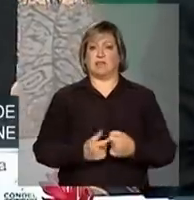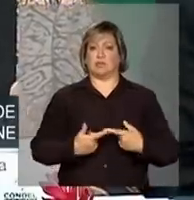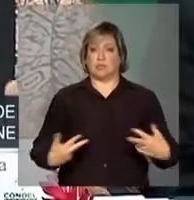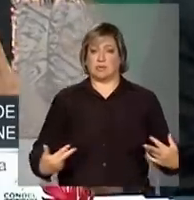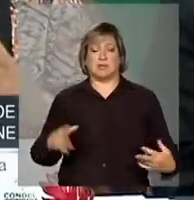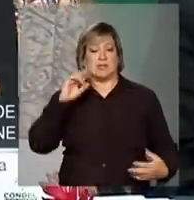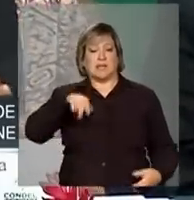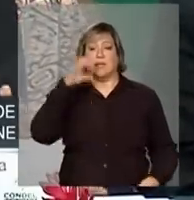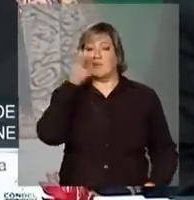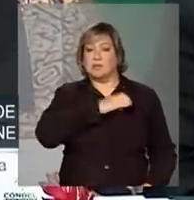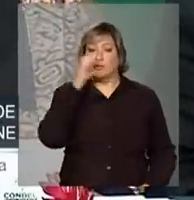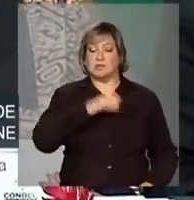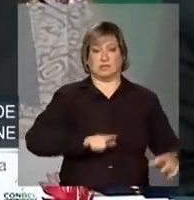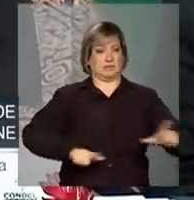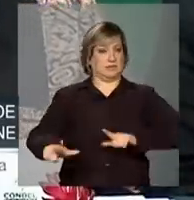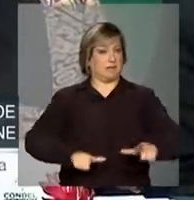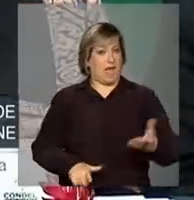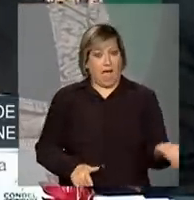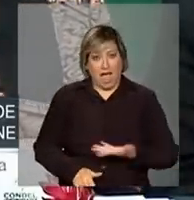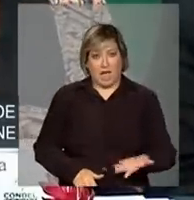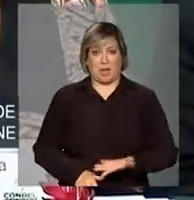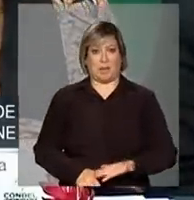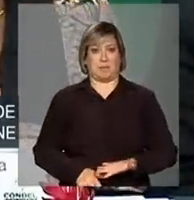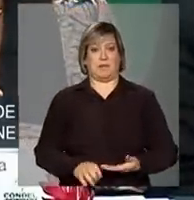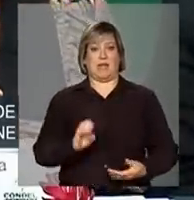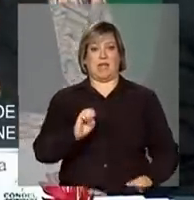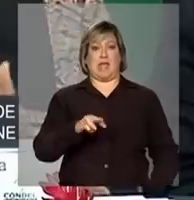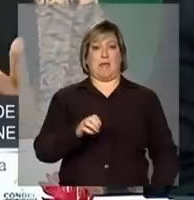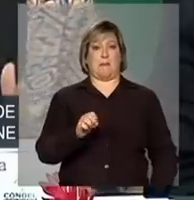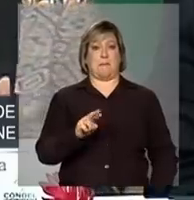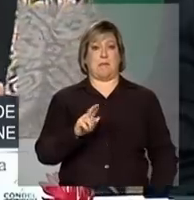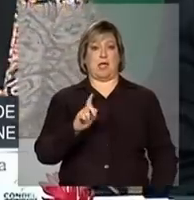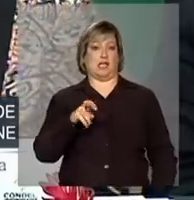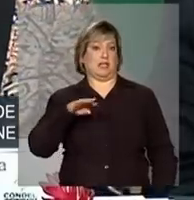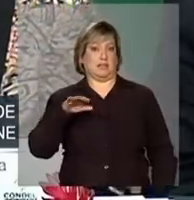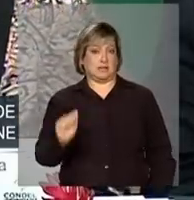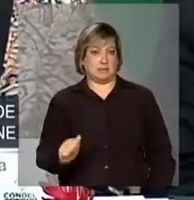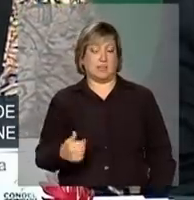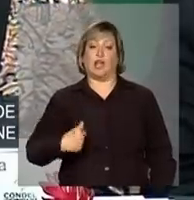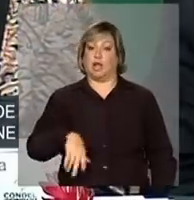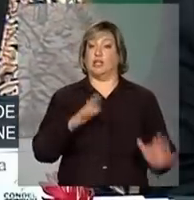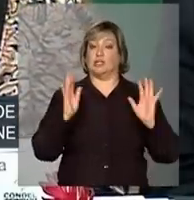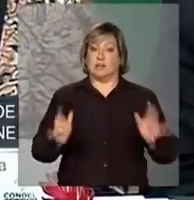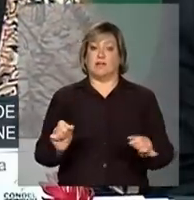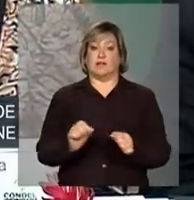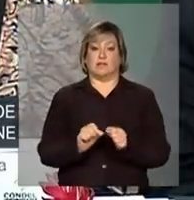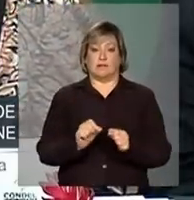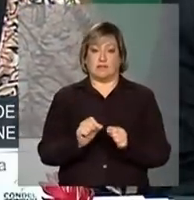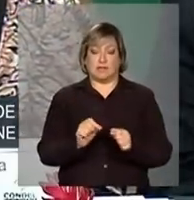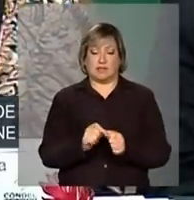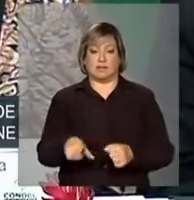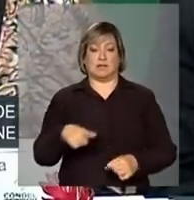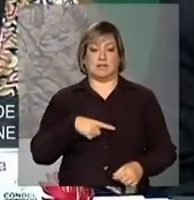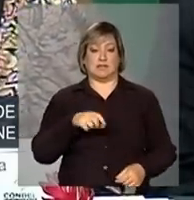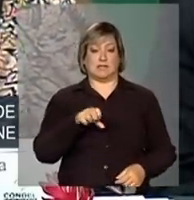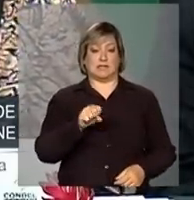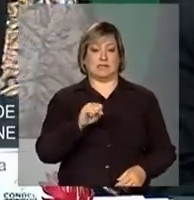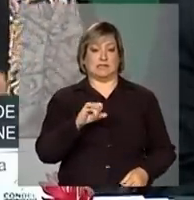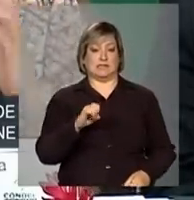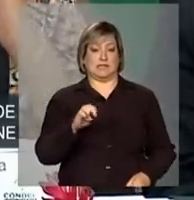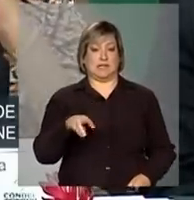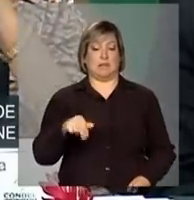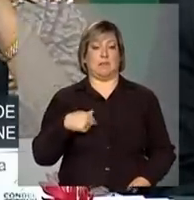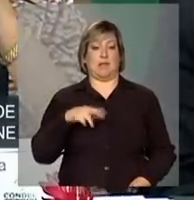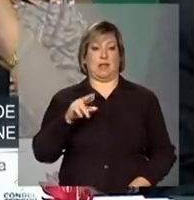emergência, que é agir de forma emergencial. Já temos adotado o sistema de RDC nessas obras.